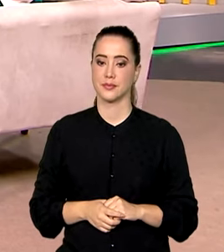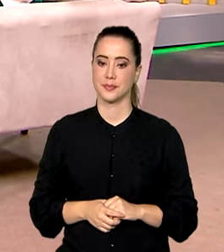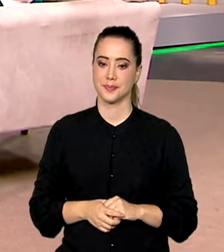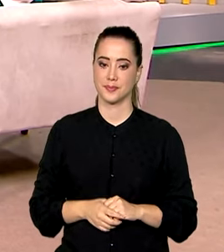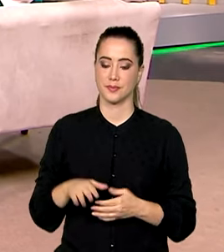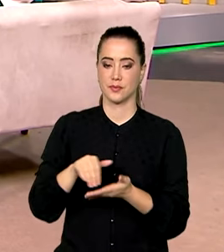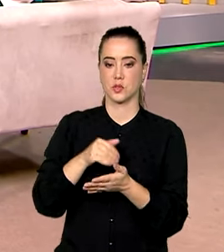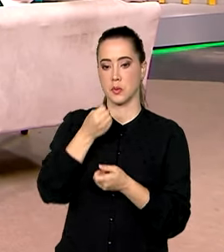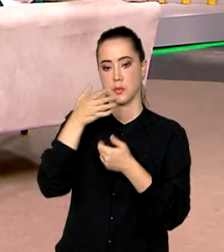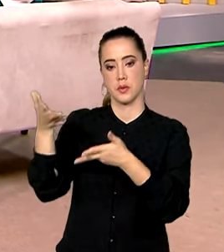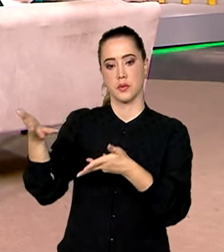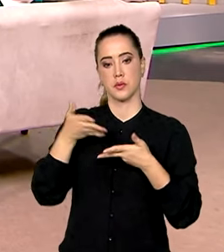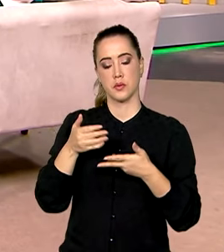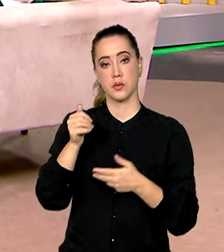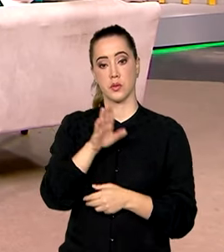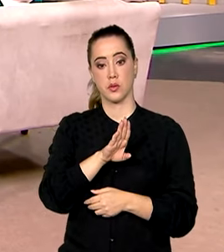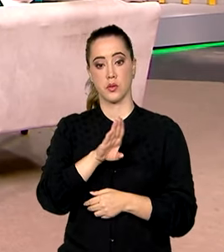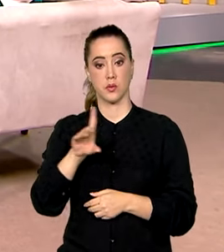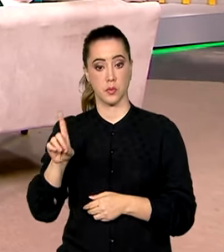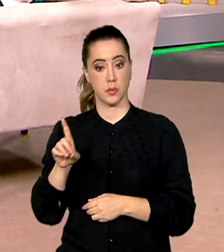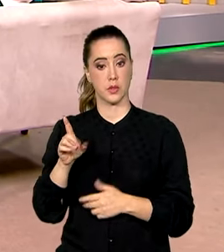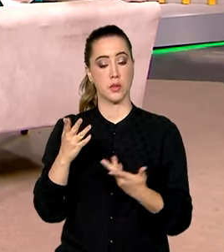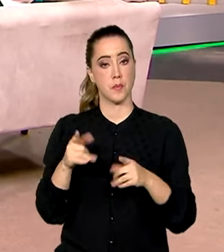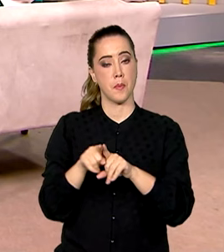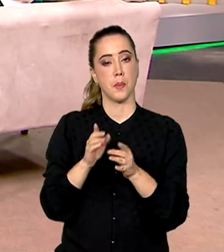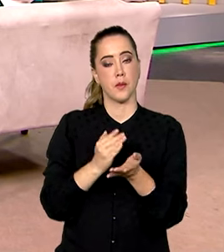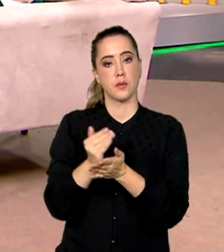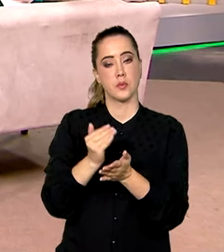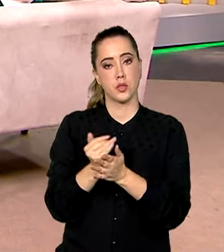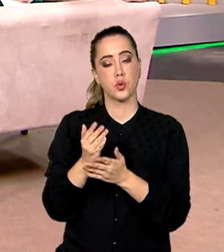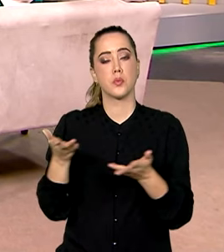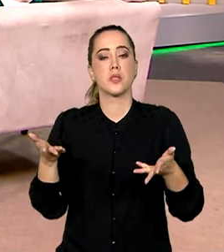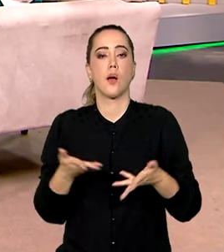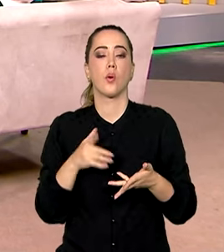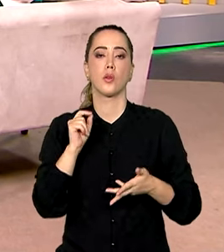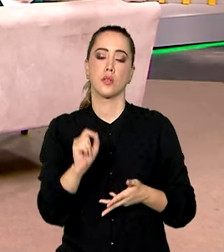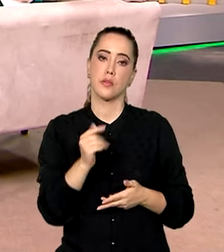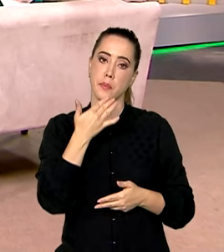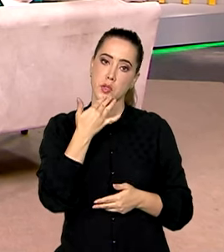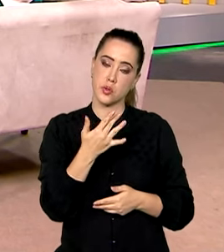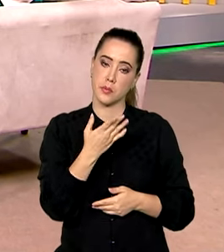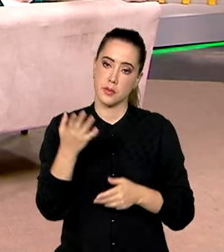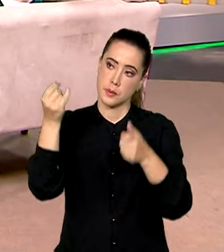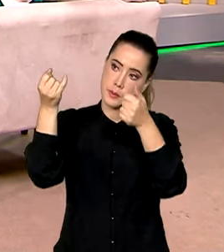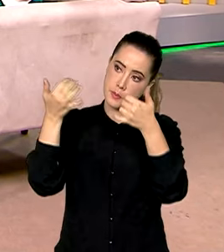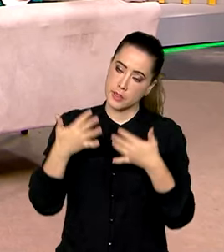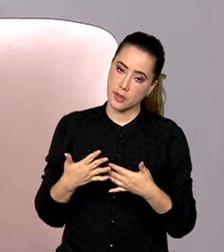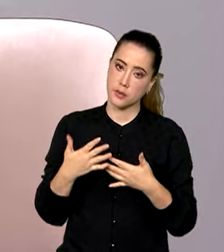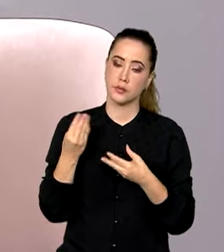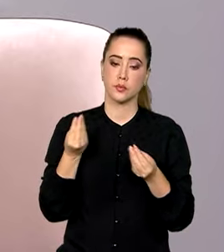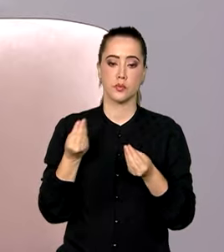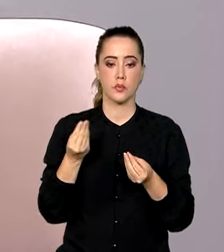Secretária, seja bem-vinda ao Brasil em Dia. E para a gente iniciar essa entrevista, vou pedir para você explicar, começar